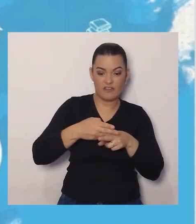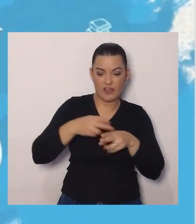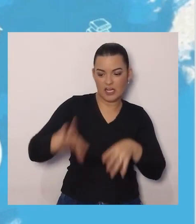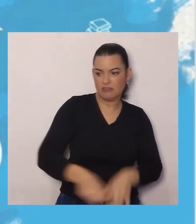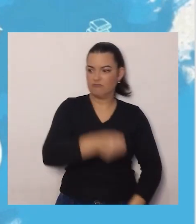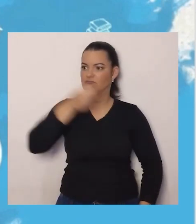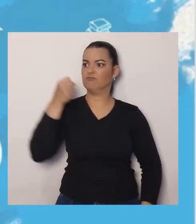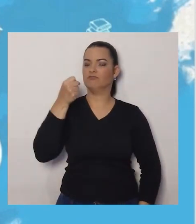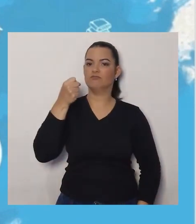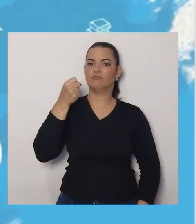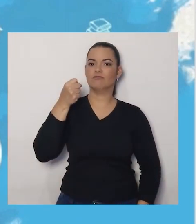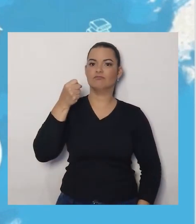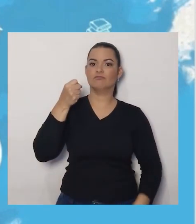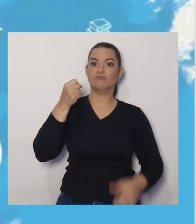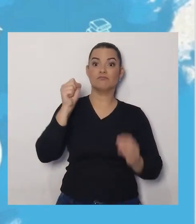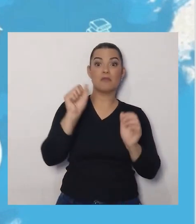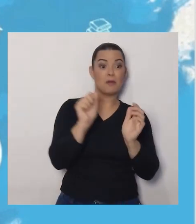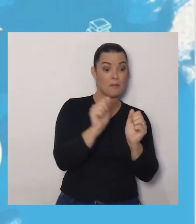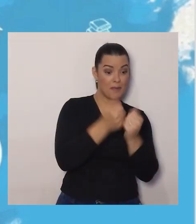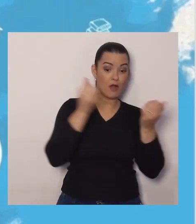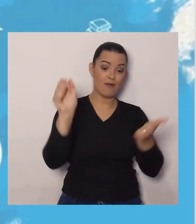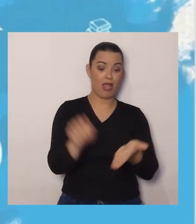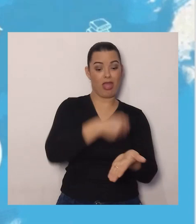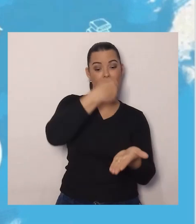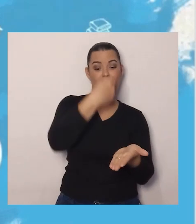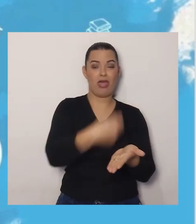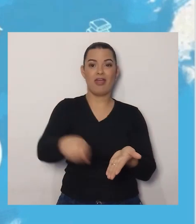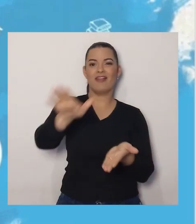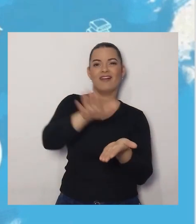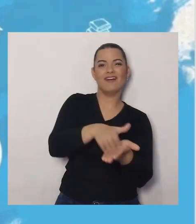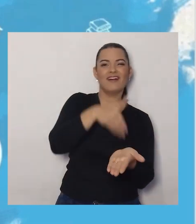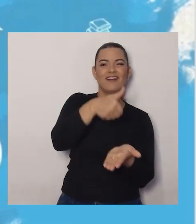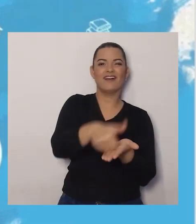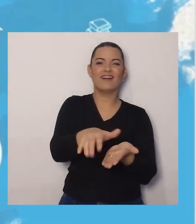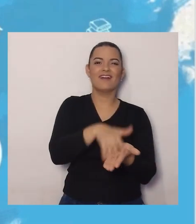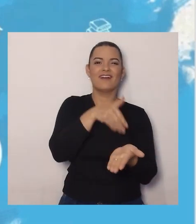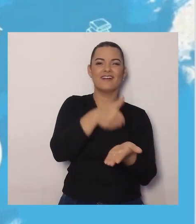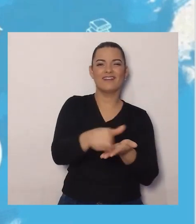Passando manteiga no pão, Passando manteiga no pão,